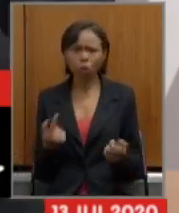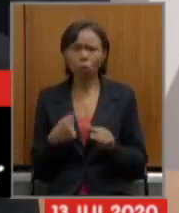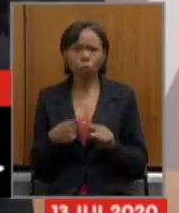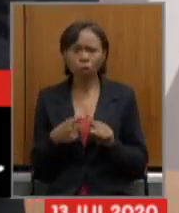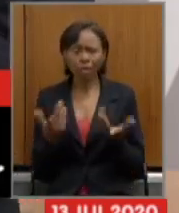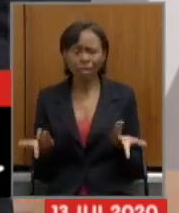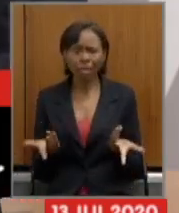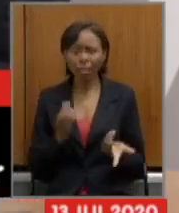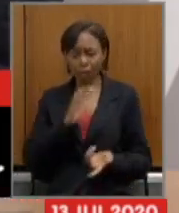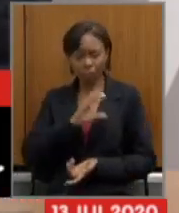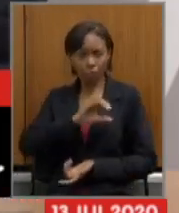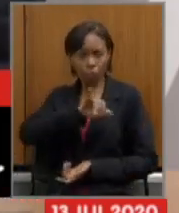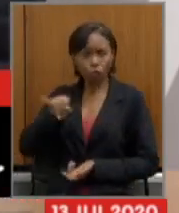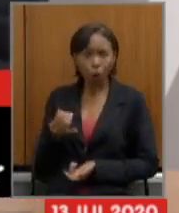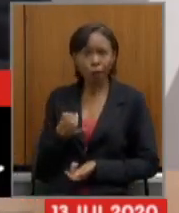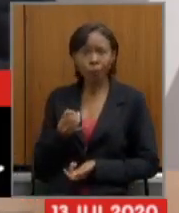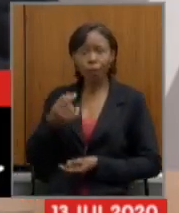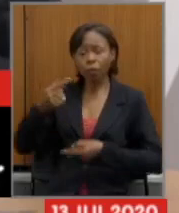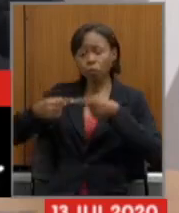48 horas